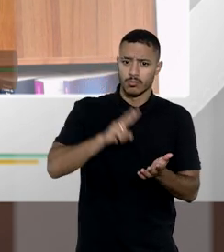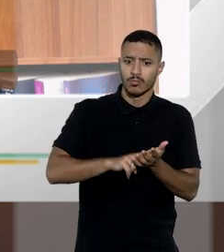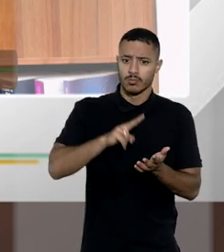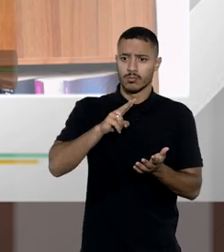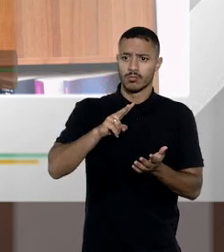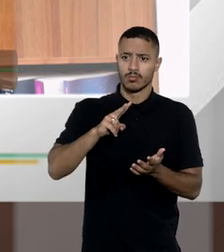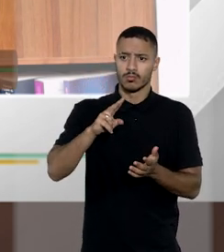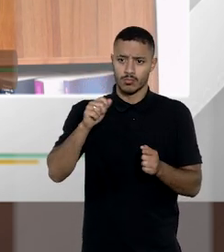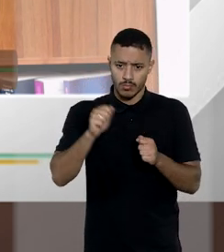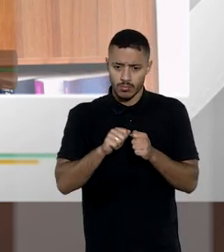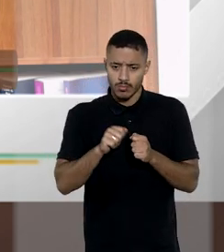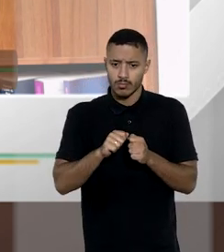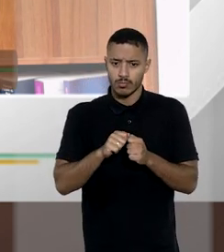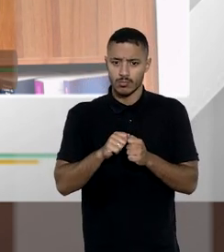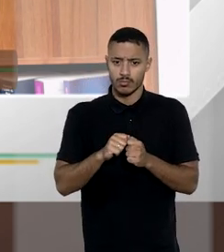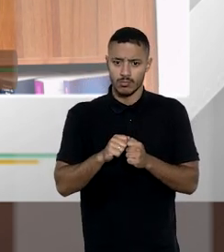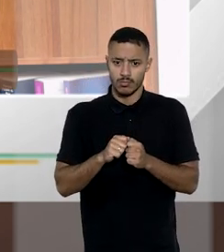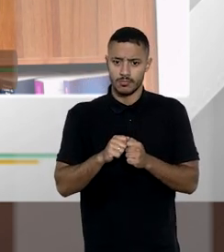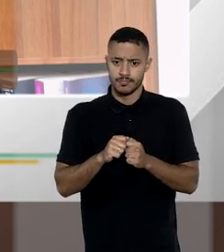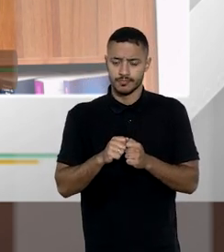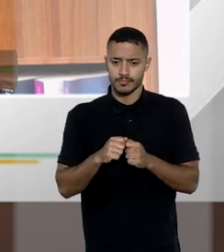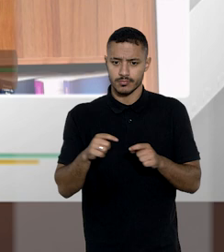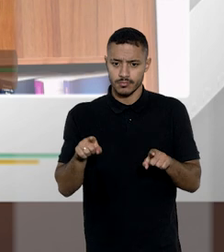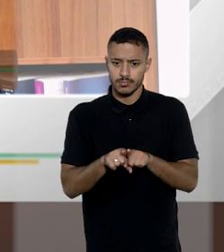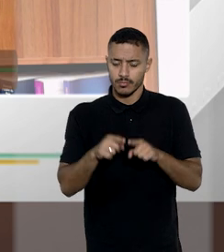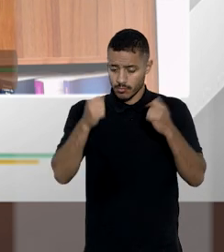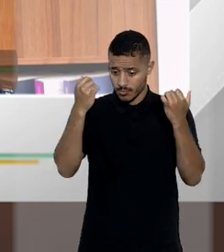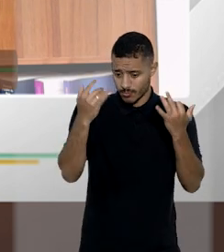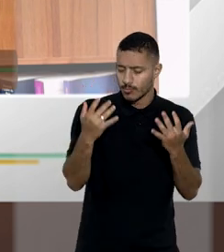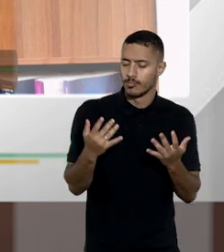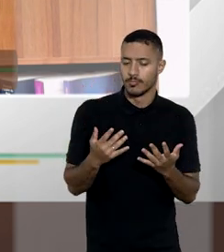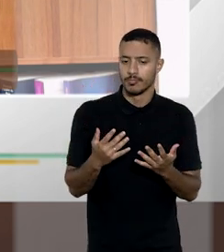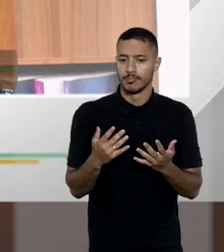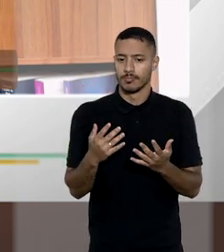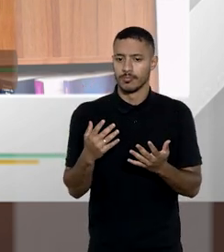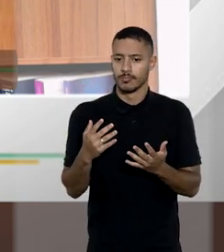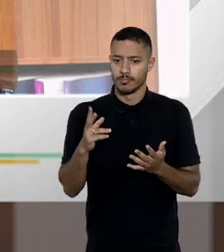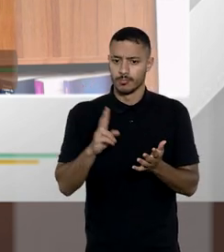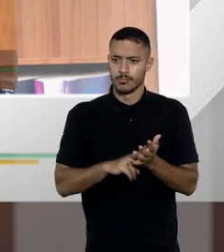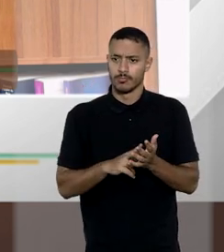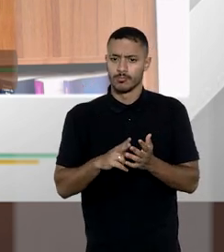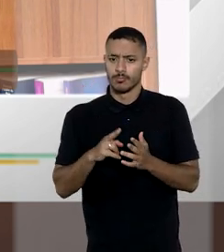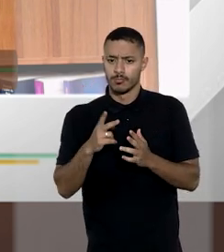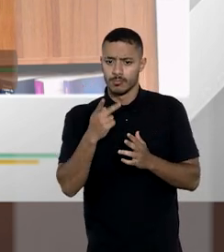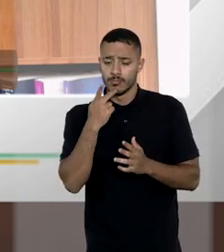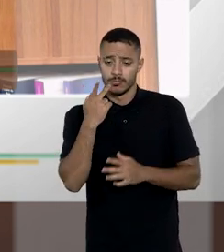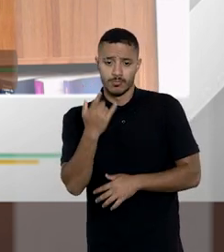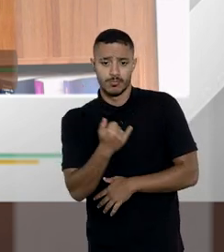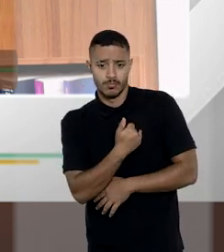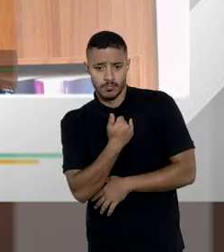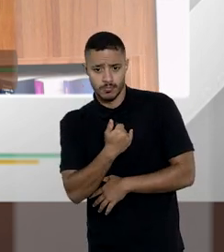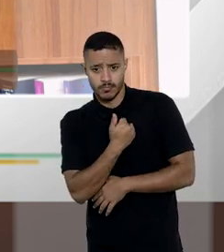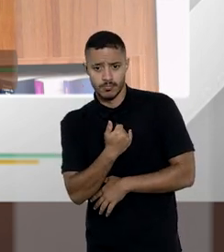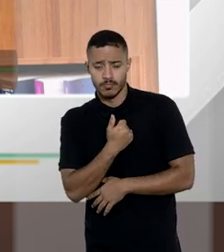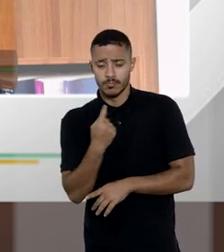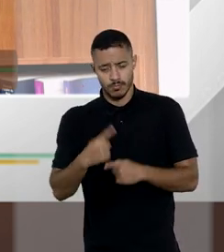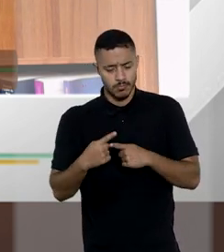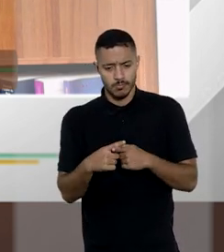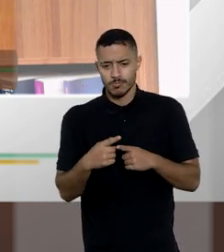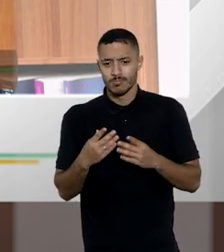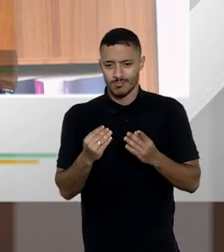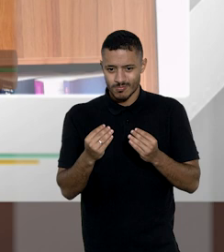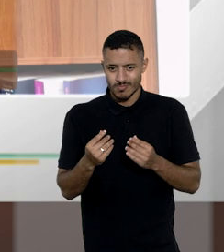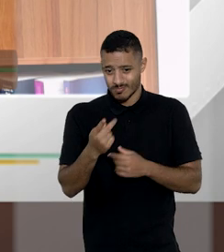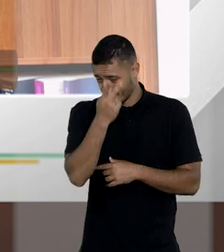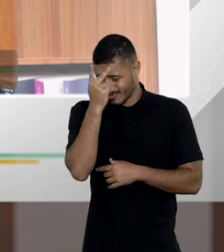momento em que faz o testamento e até um esclarecimento interessante Tiago diz respeito à idade porque